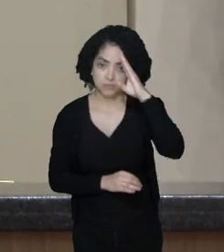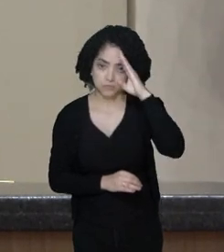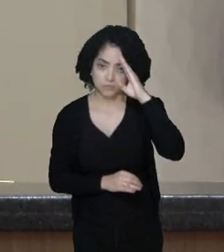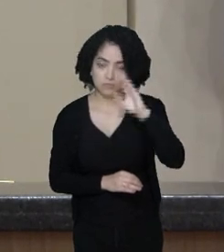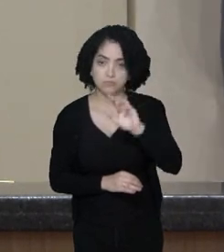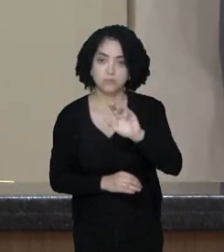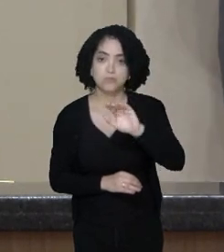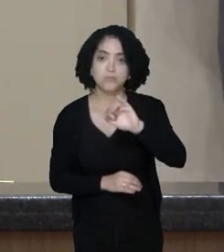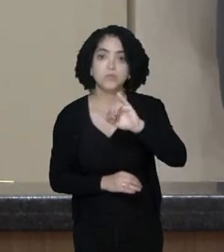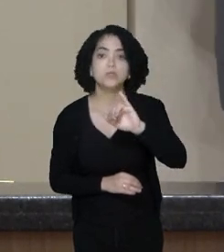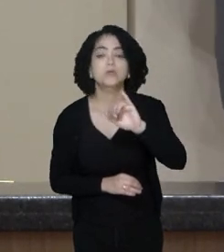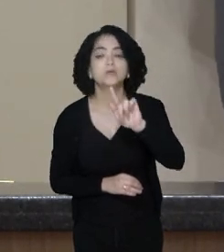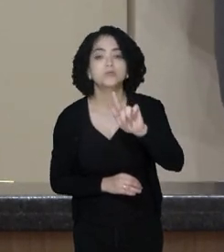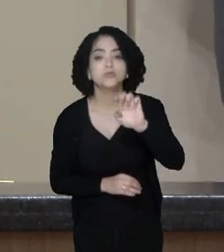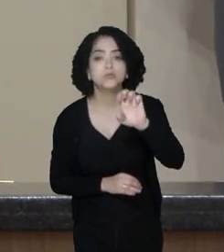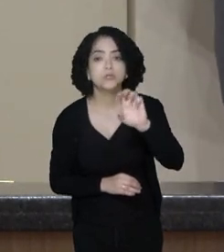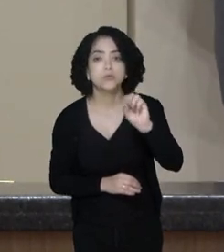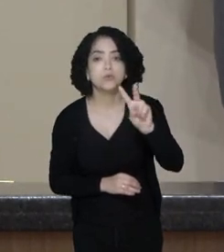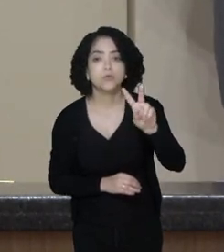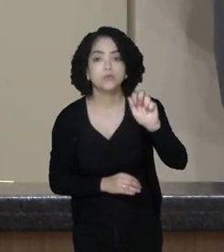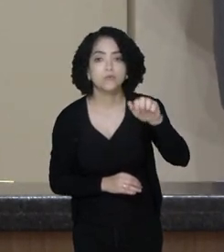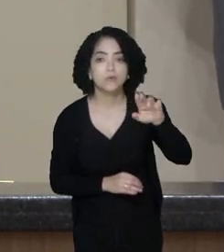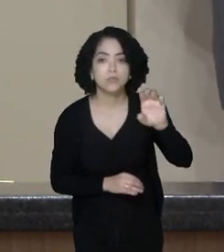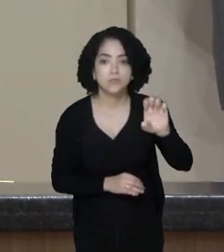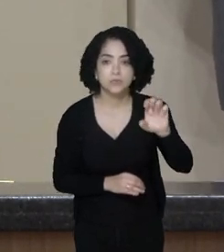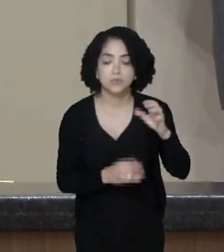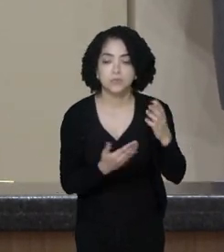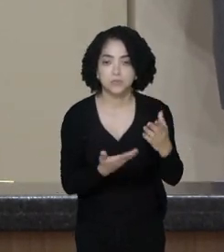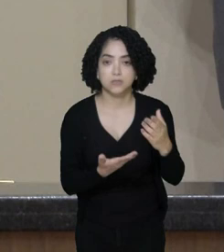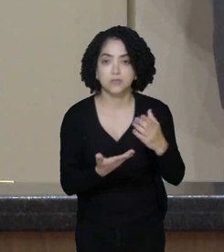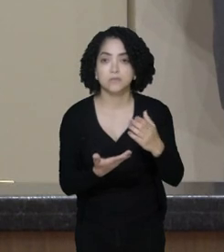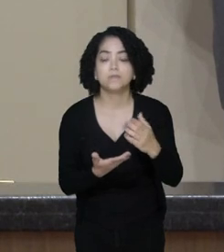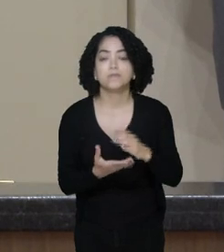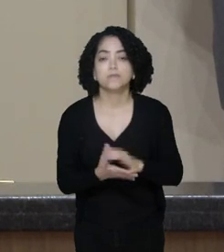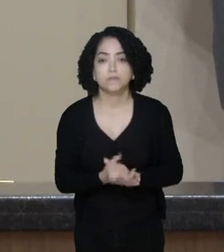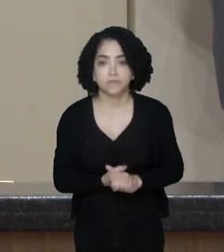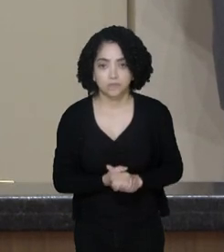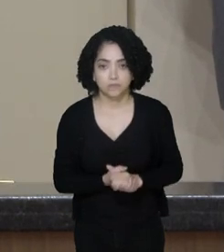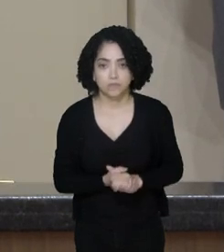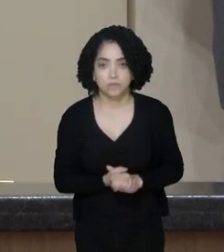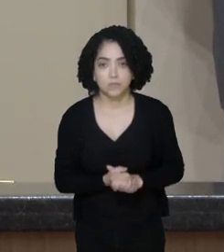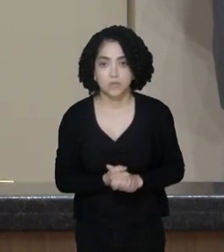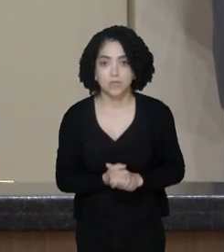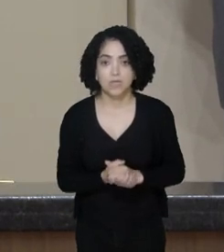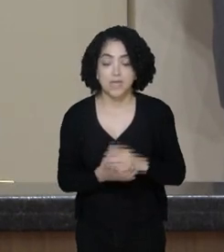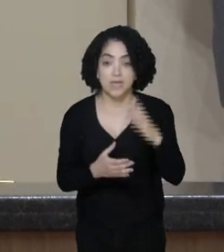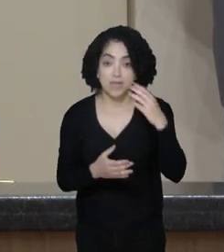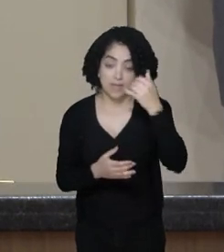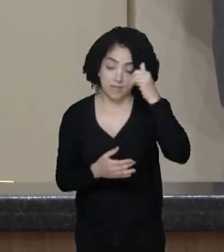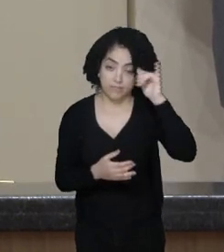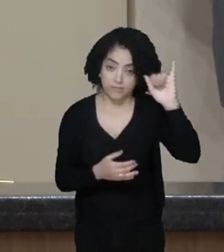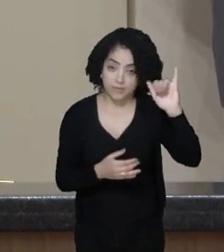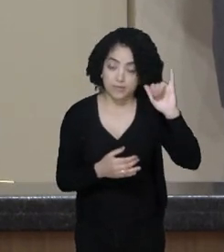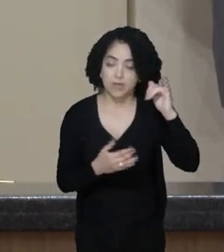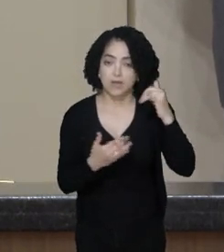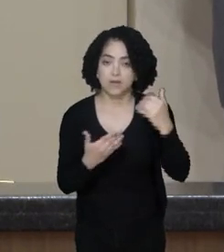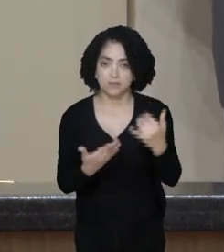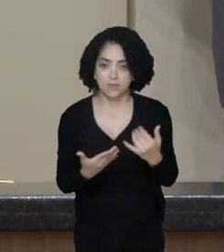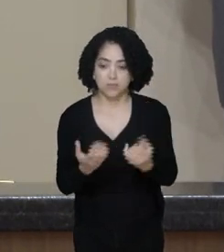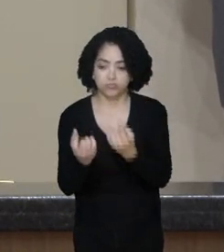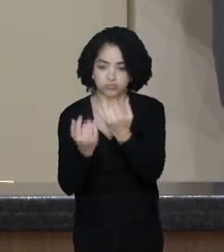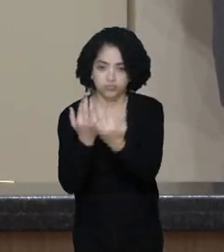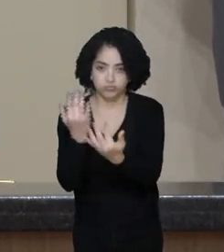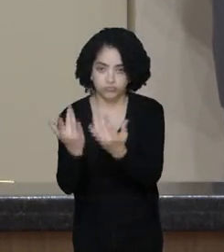Dural Padilha, por enviar o alastramento de incêndio, evitar o alastramento de incêndio do